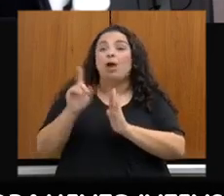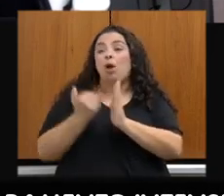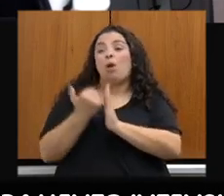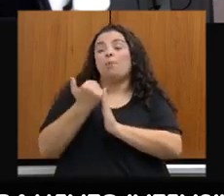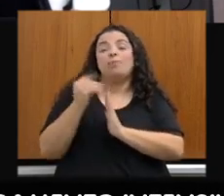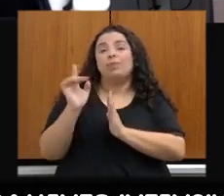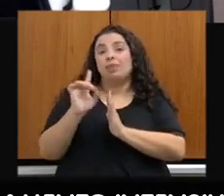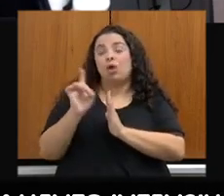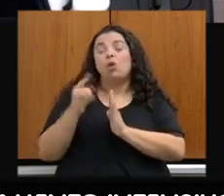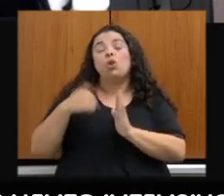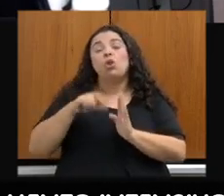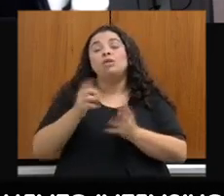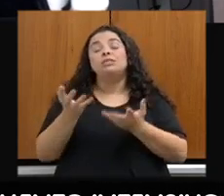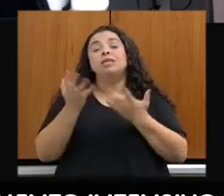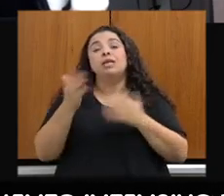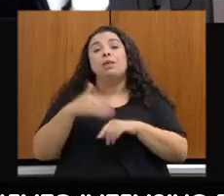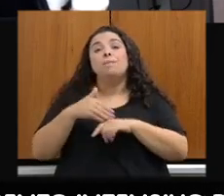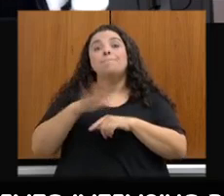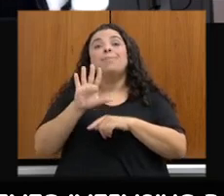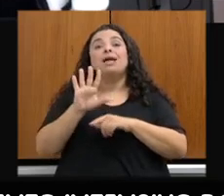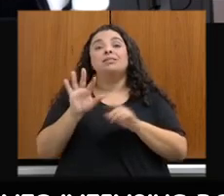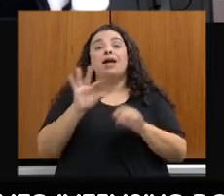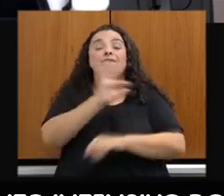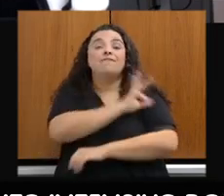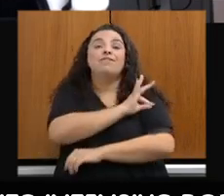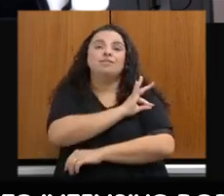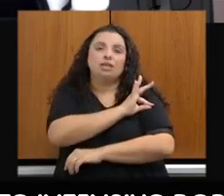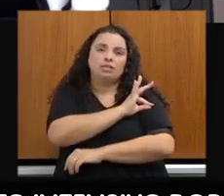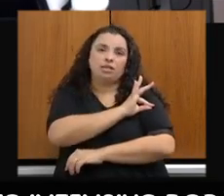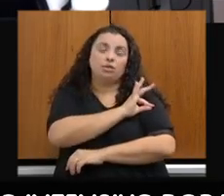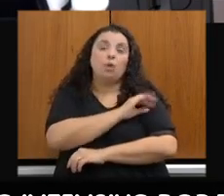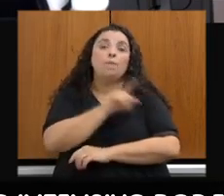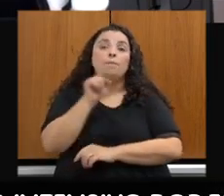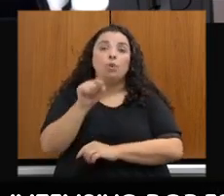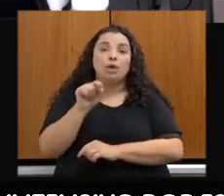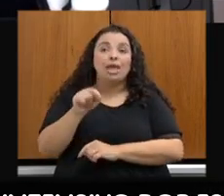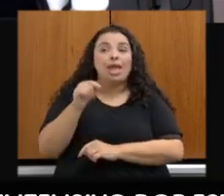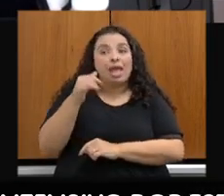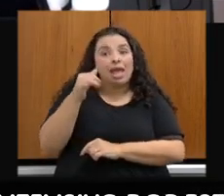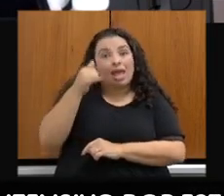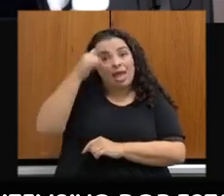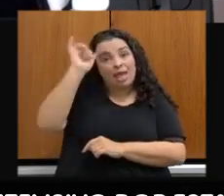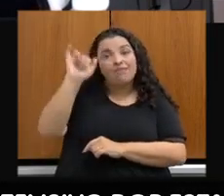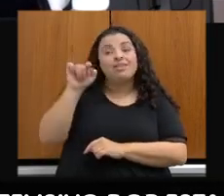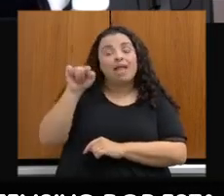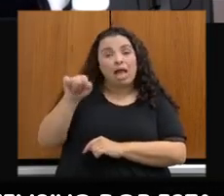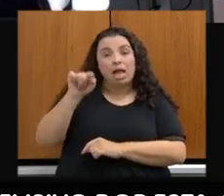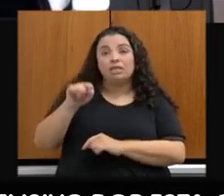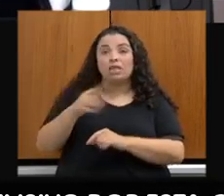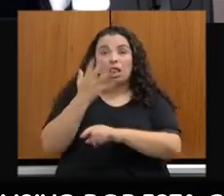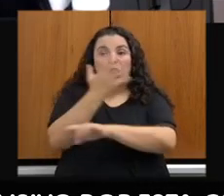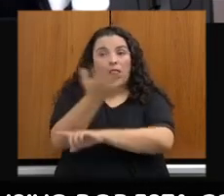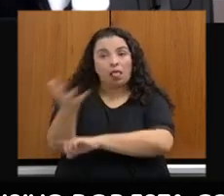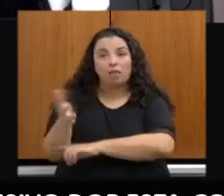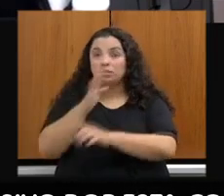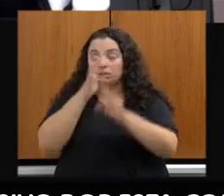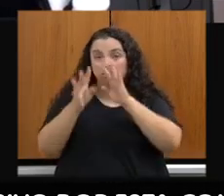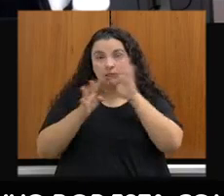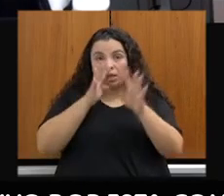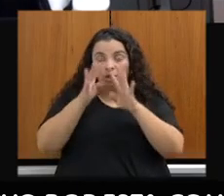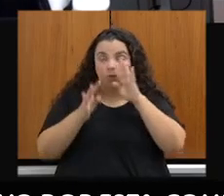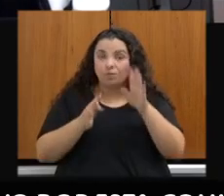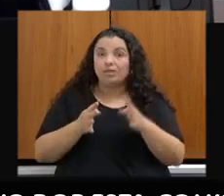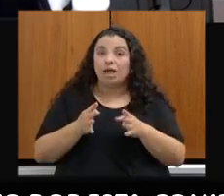aumentar a fiscalização para que a gente possa coibir o desmatamento irregular no nosso estado e, obviamente,